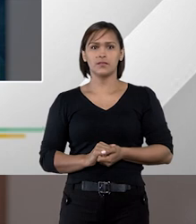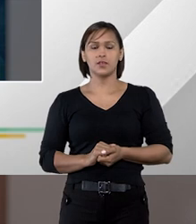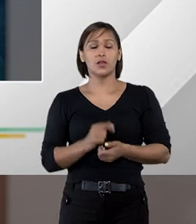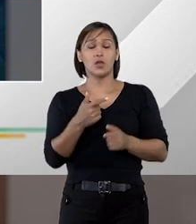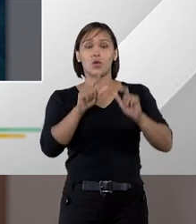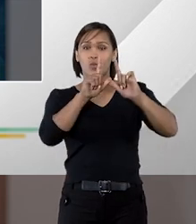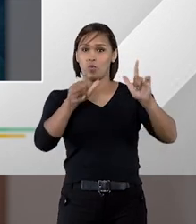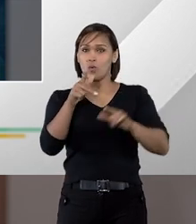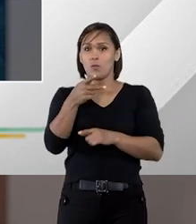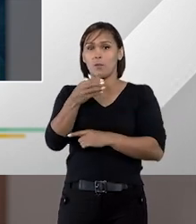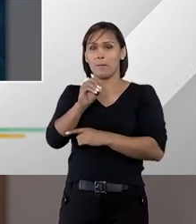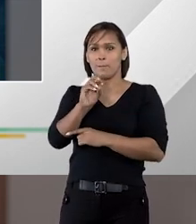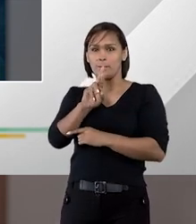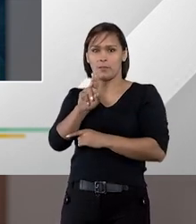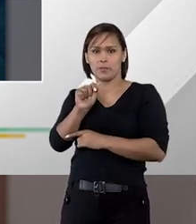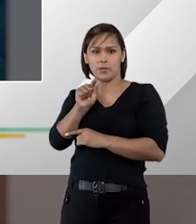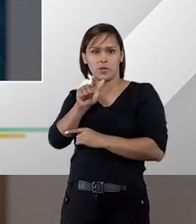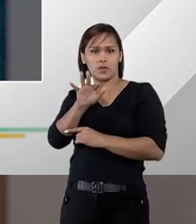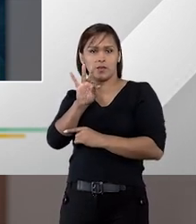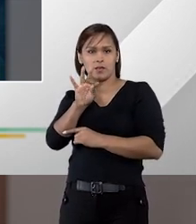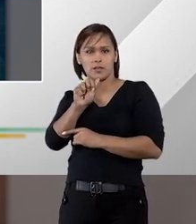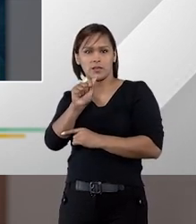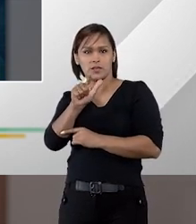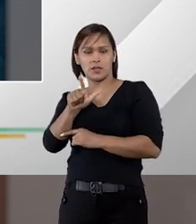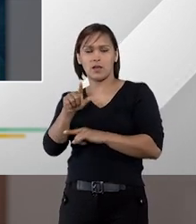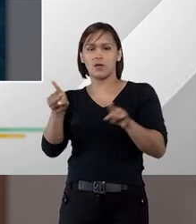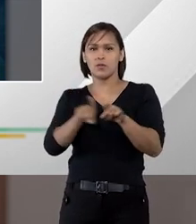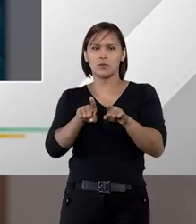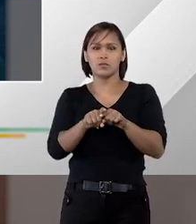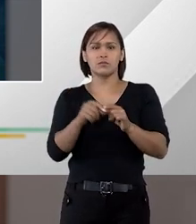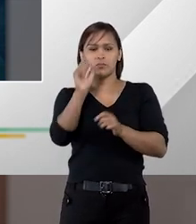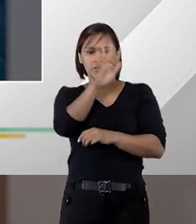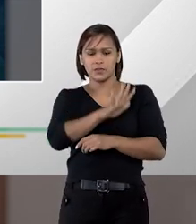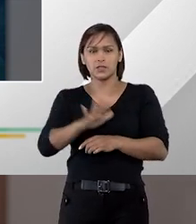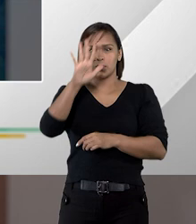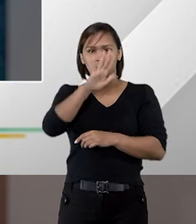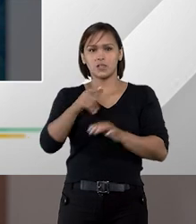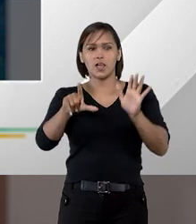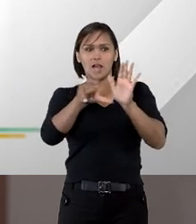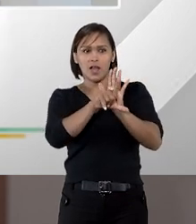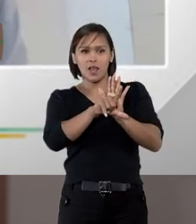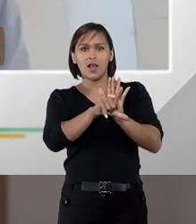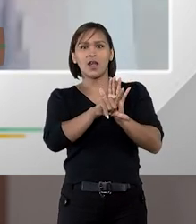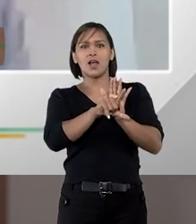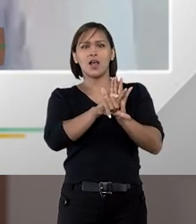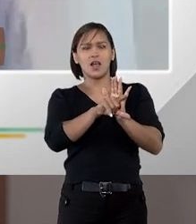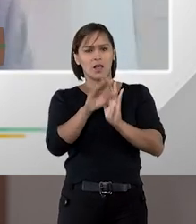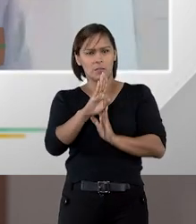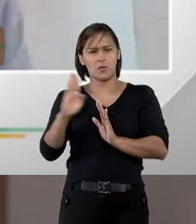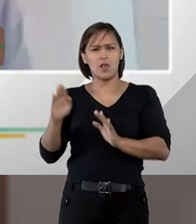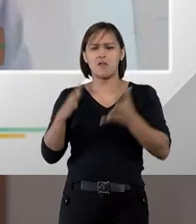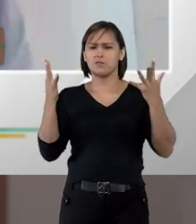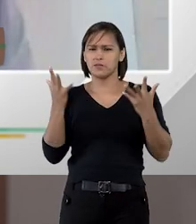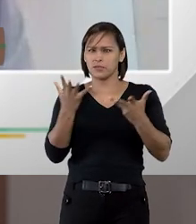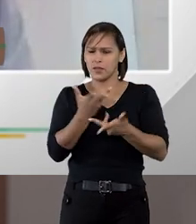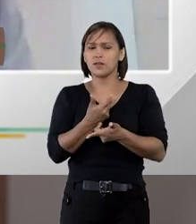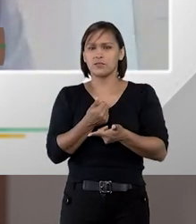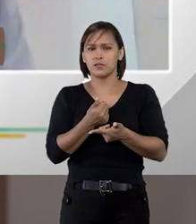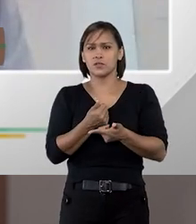o portal nacional se vier do jeito que estamos imaginando do jeito que a lei promete será fantástico